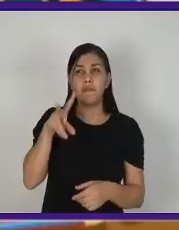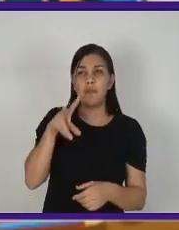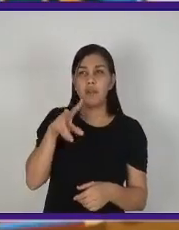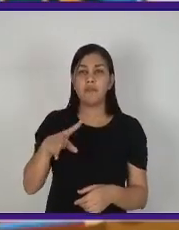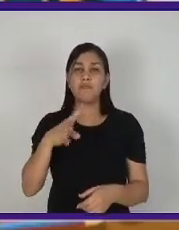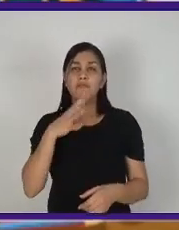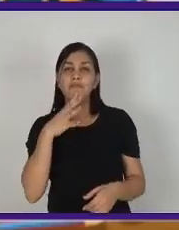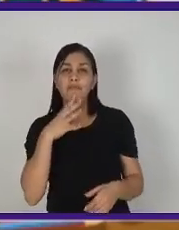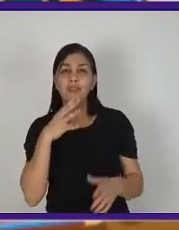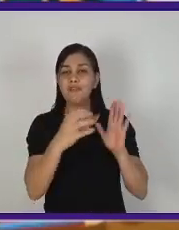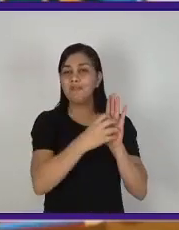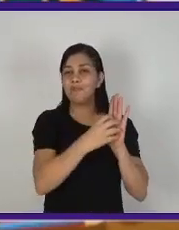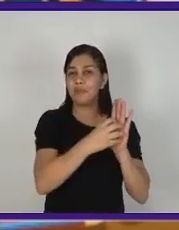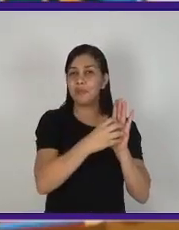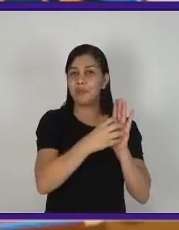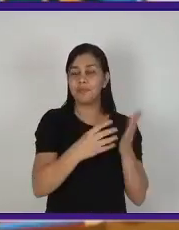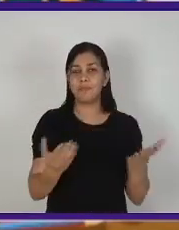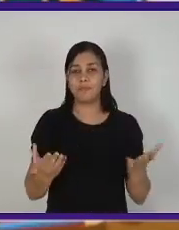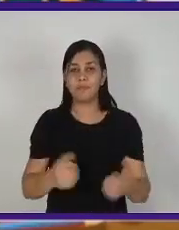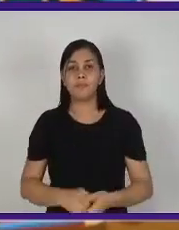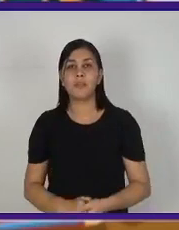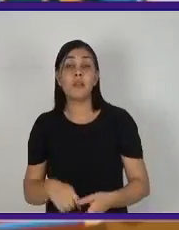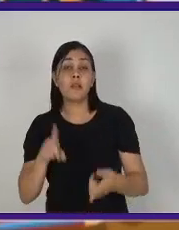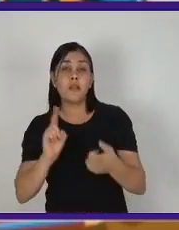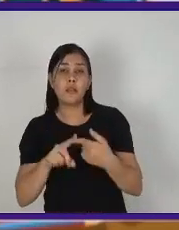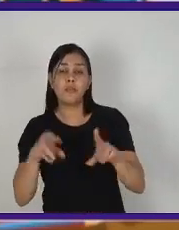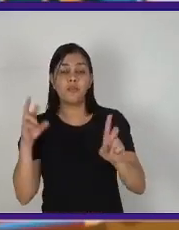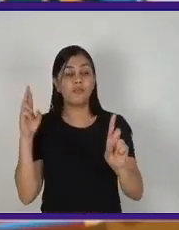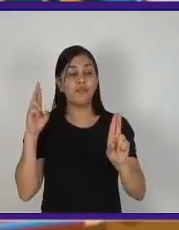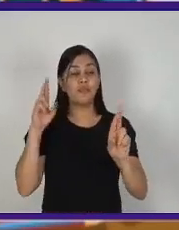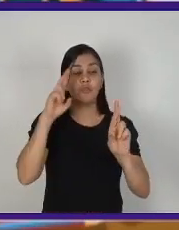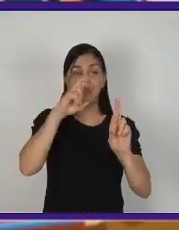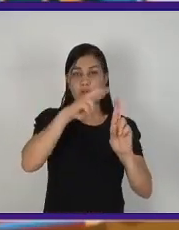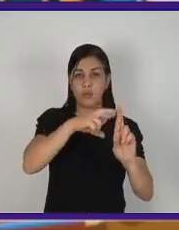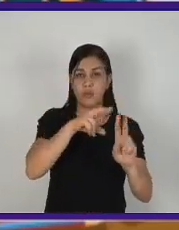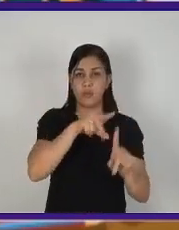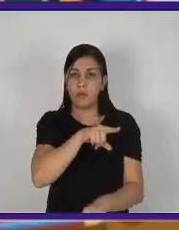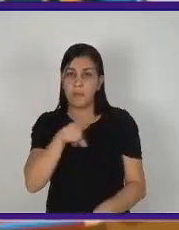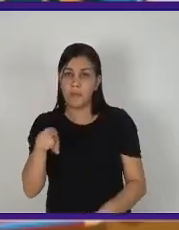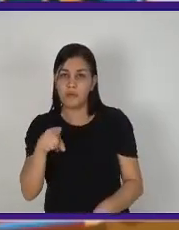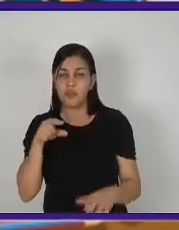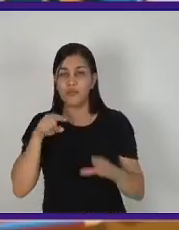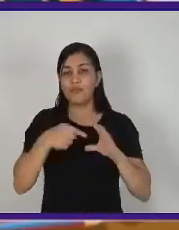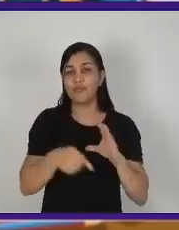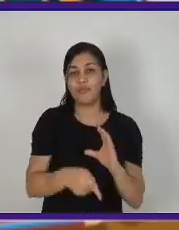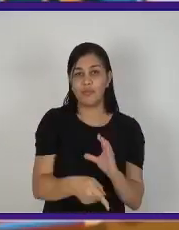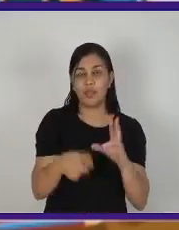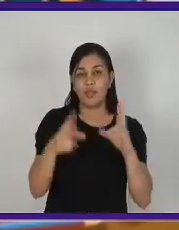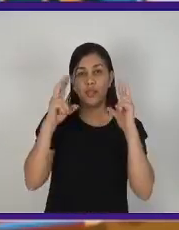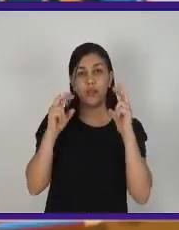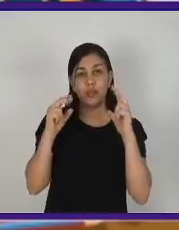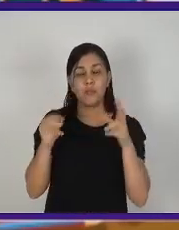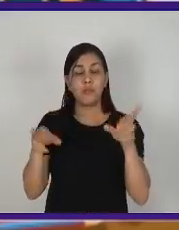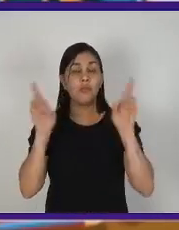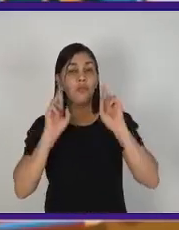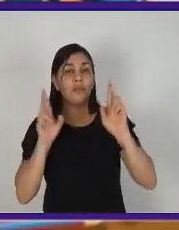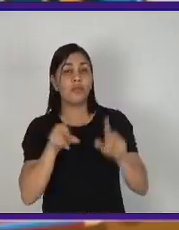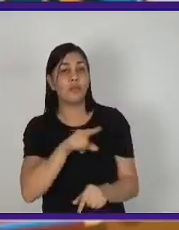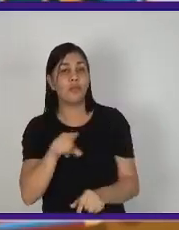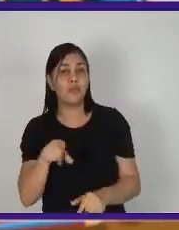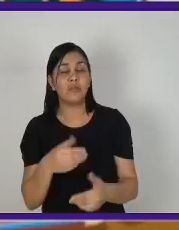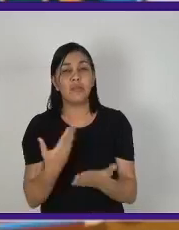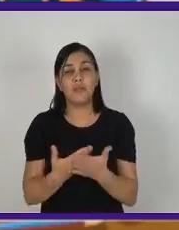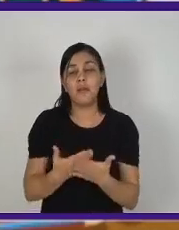símbolo? Eu deixo aqui também as referências para vocês se aprofundarem no tema. E eu espero que vocês tenham